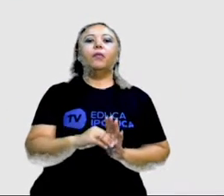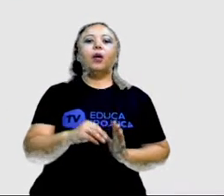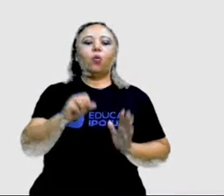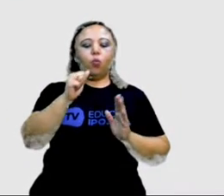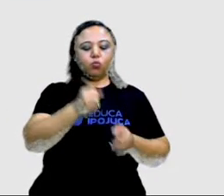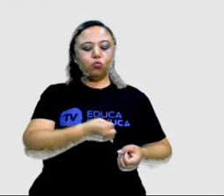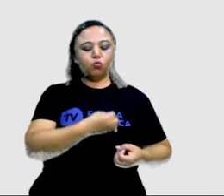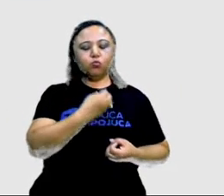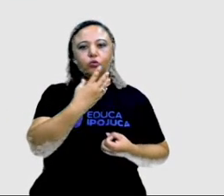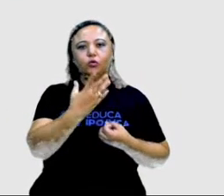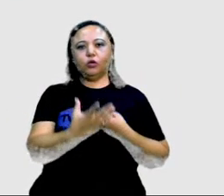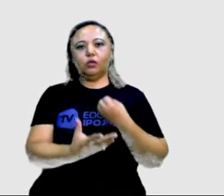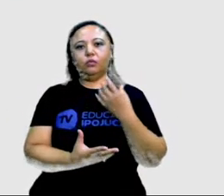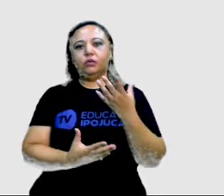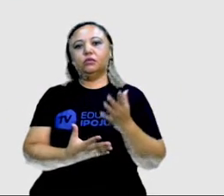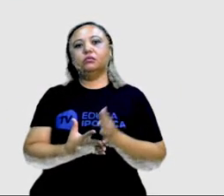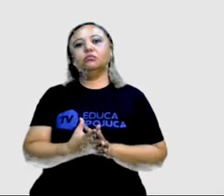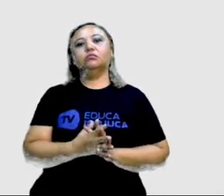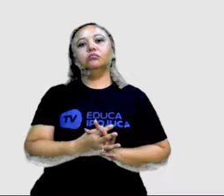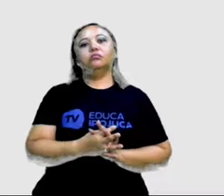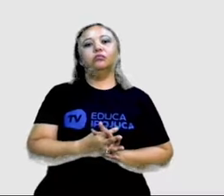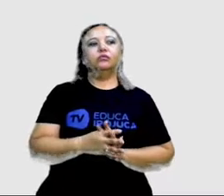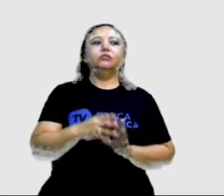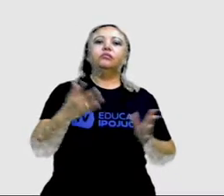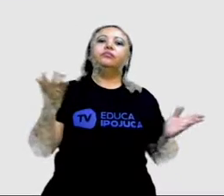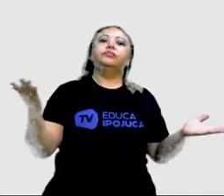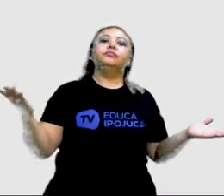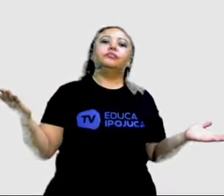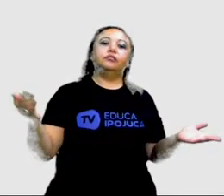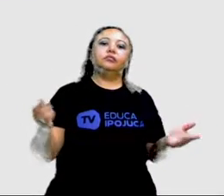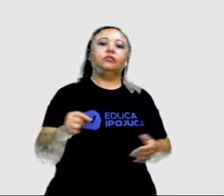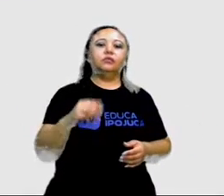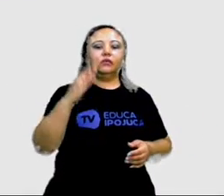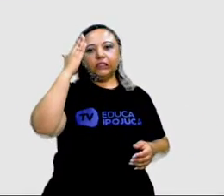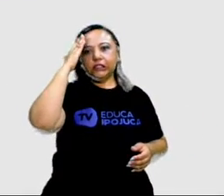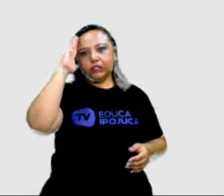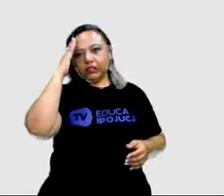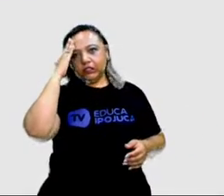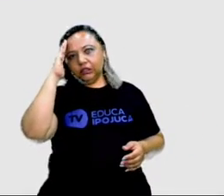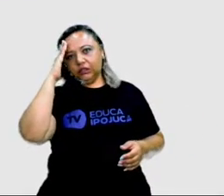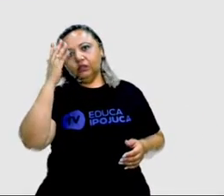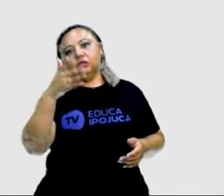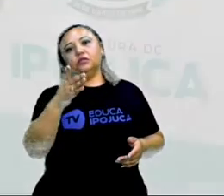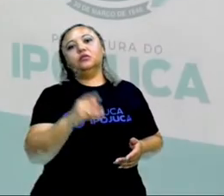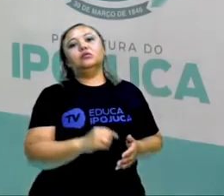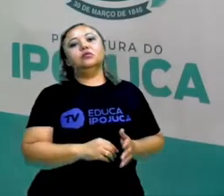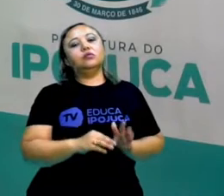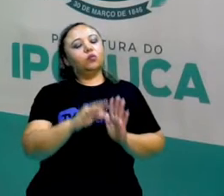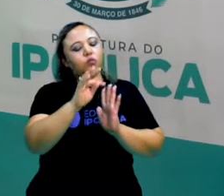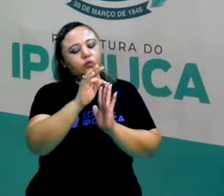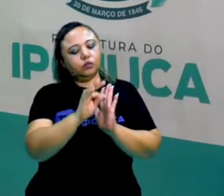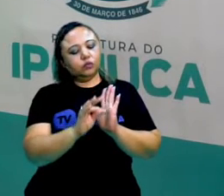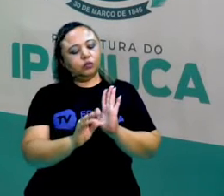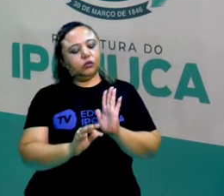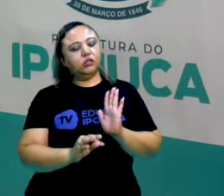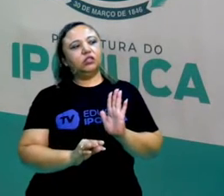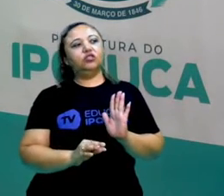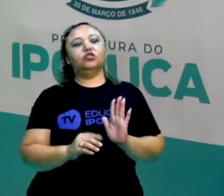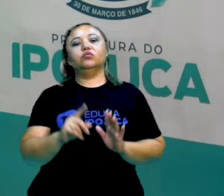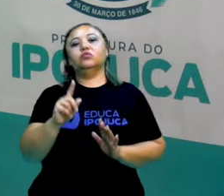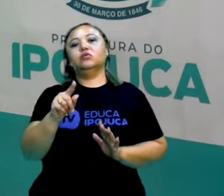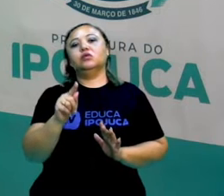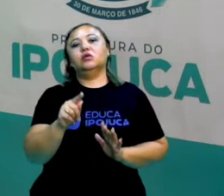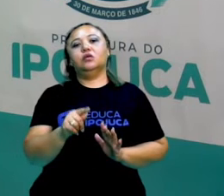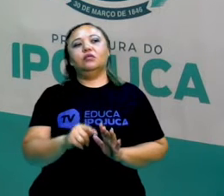poema? Então, o que faz com que a gente entenda que esse texto é uma fábula?